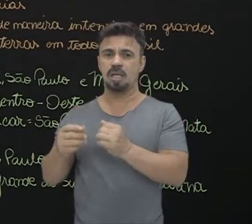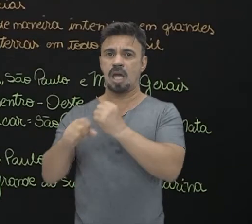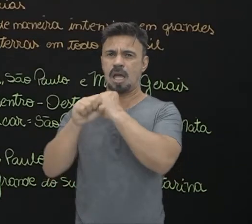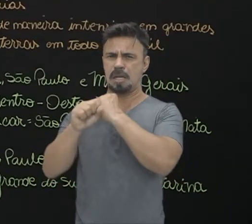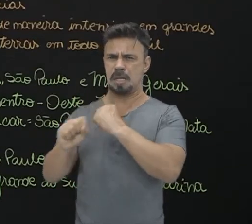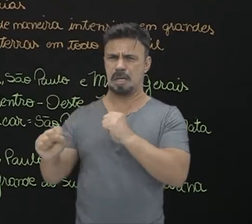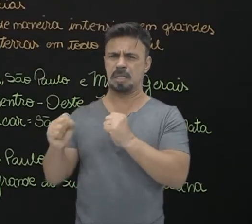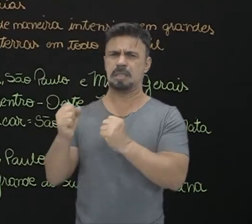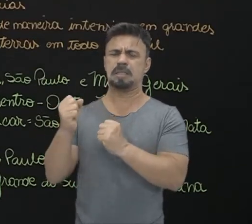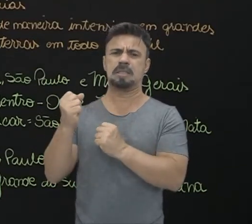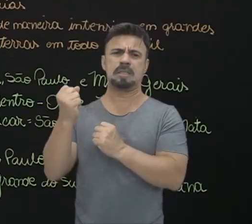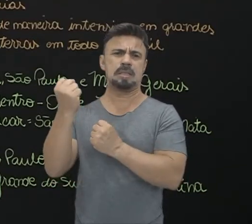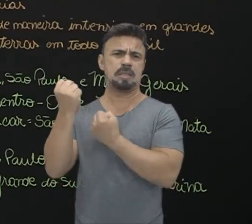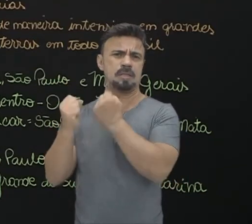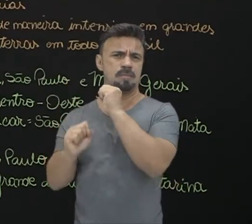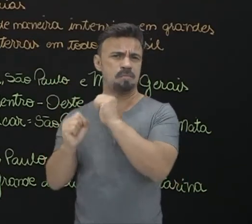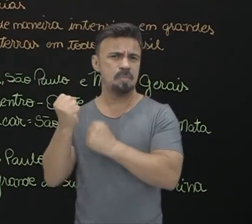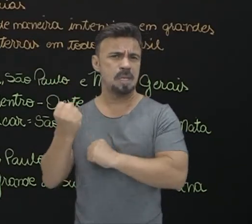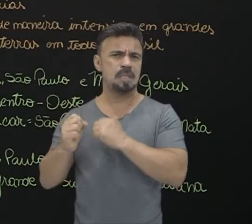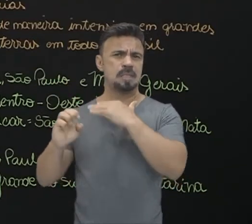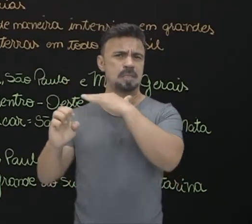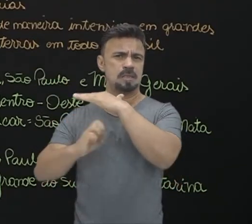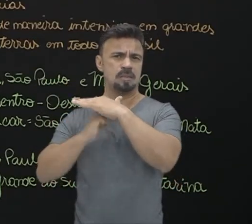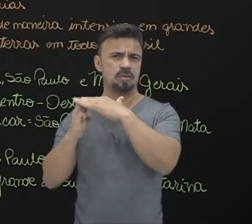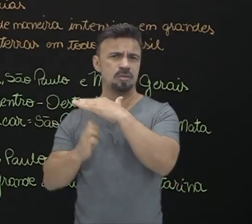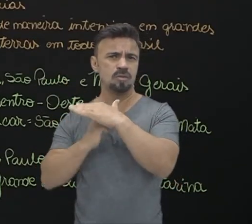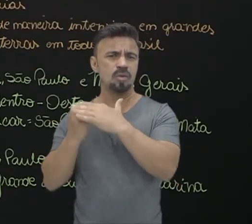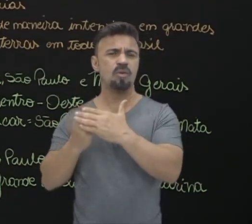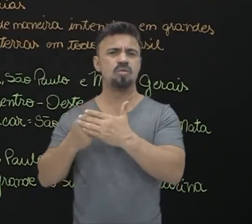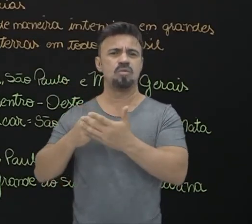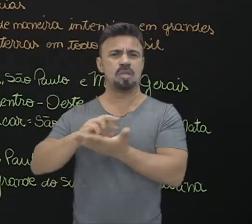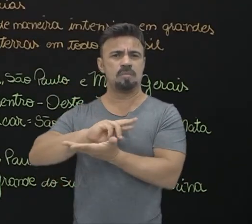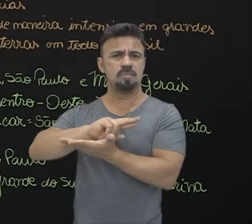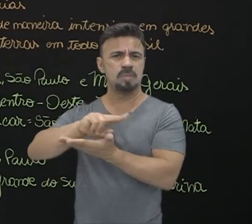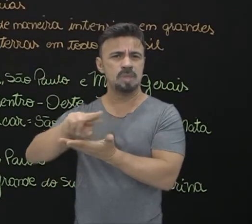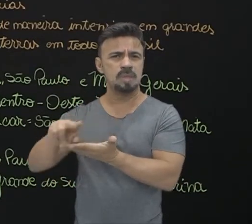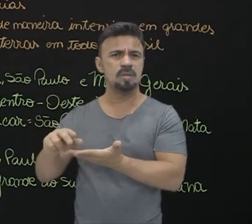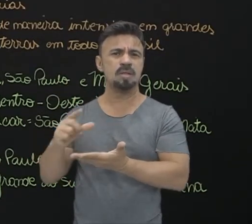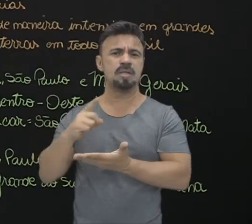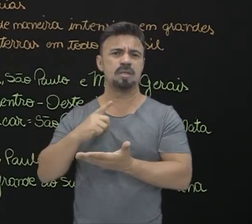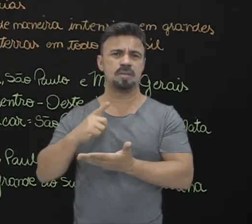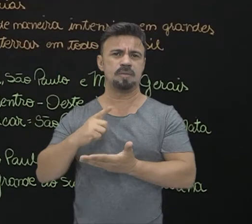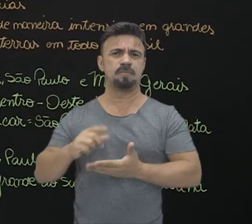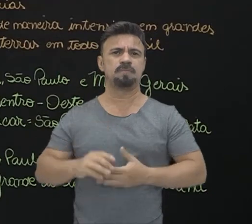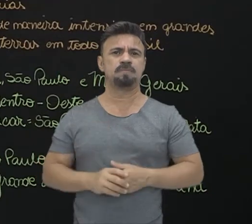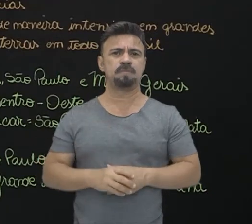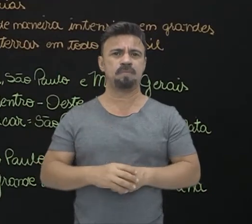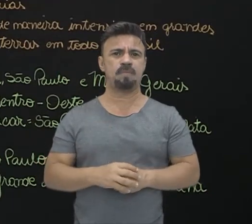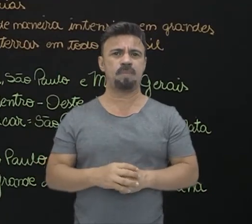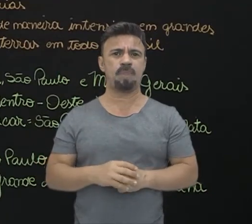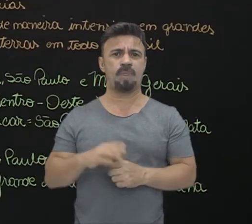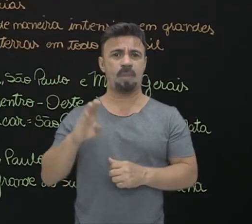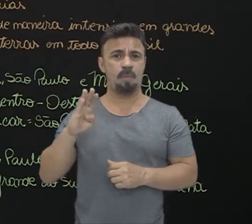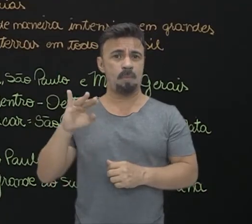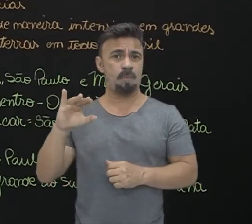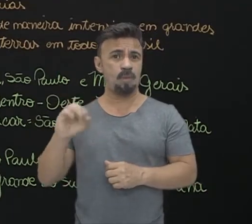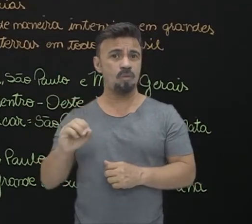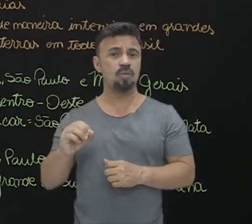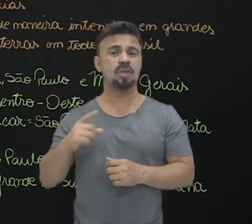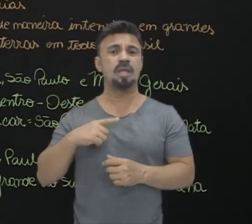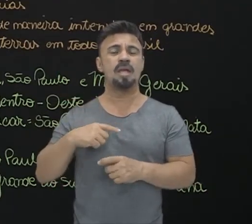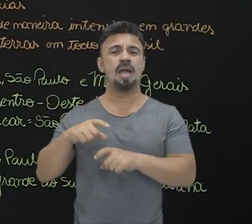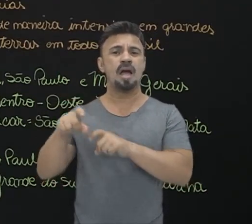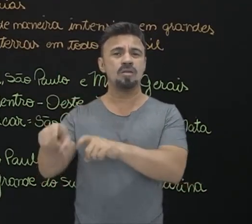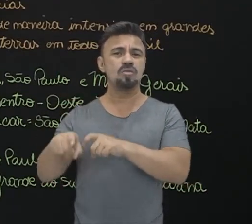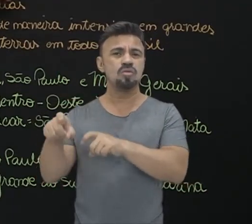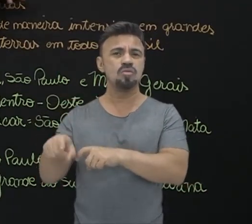empresas, grandes agroindústrias, grandes empreendimentos do agrobusiness. Então, ter aqui a agricultura